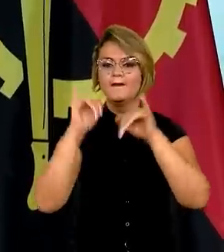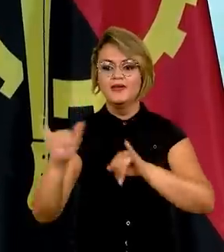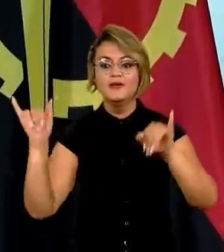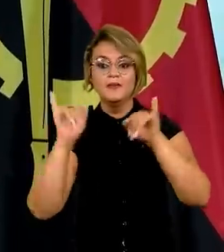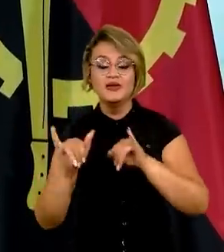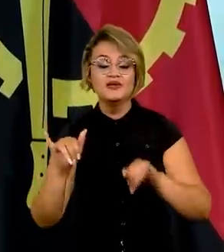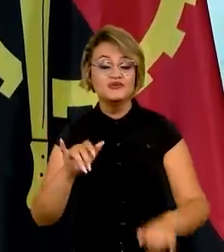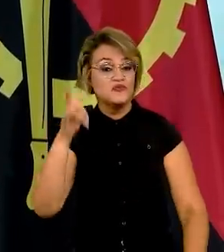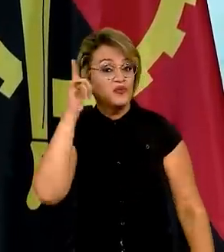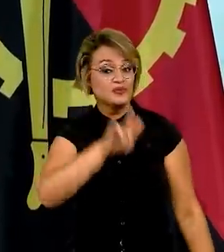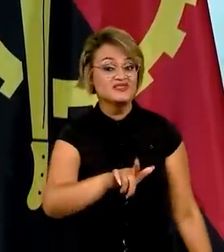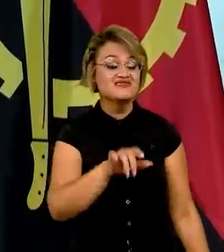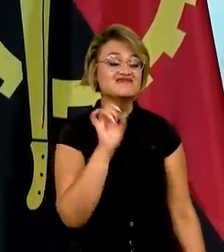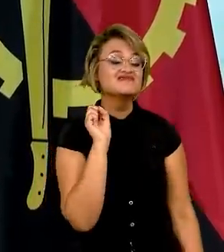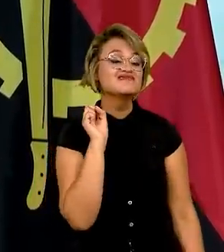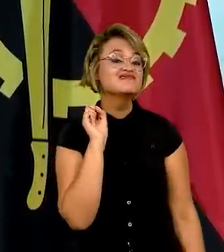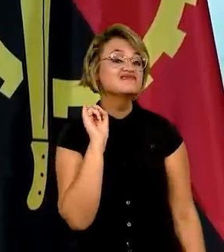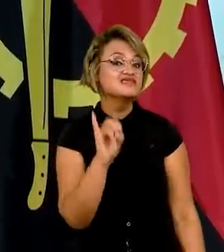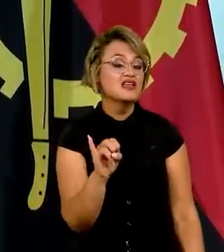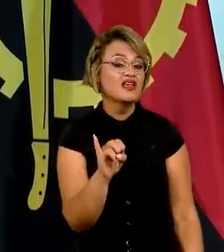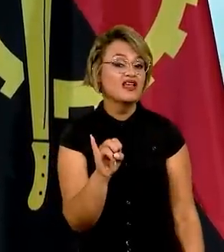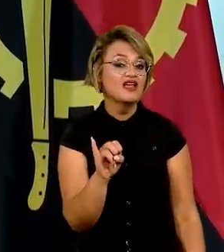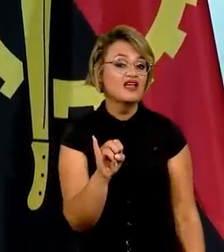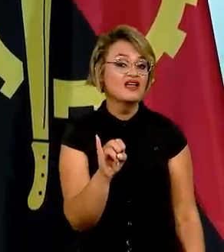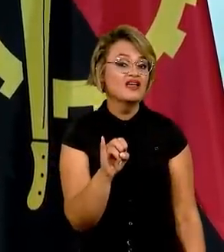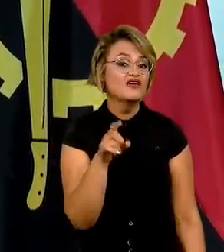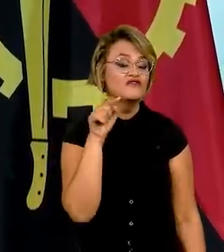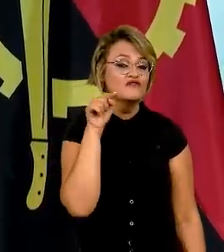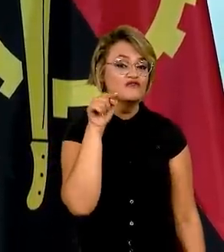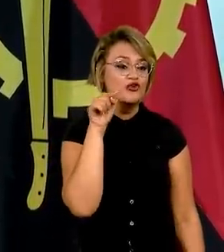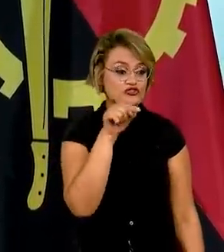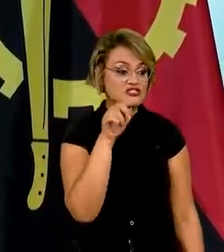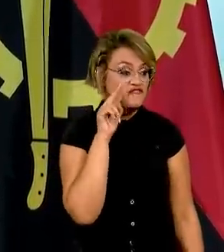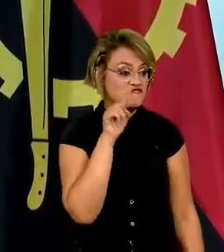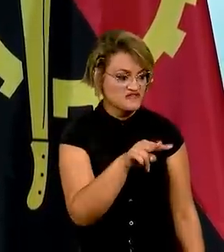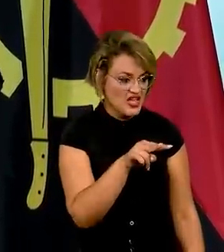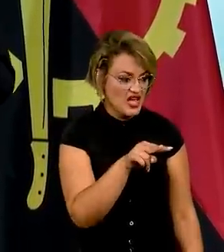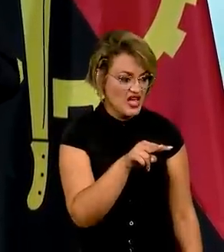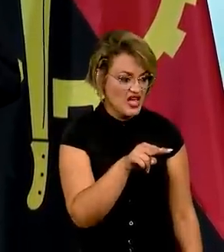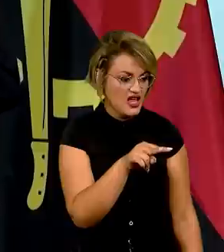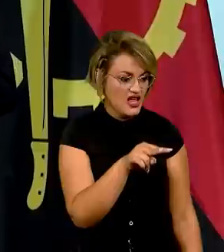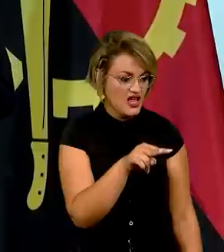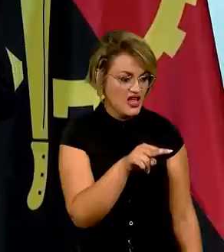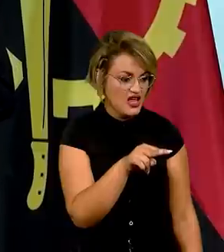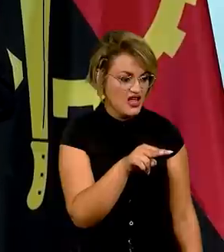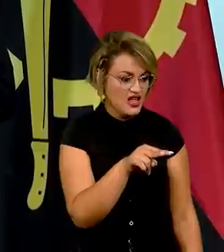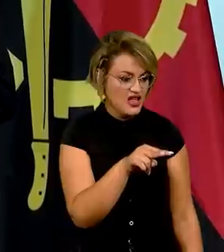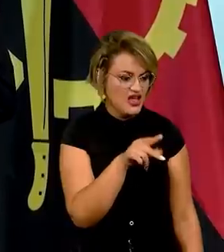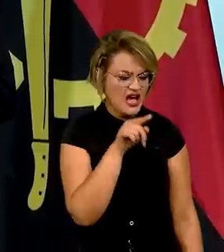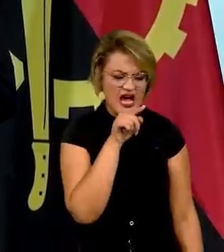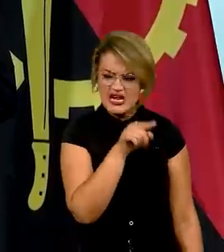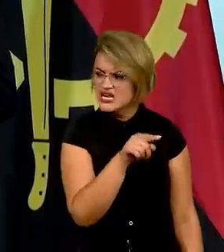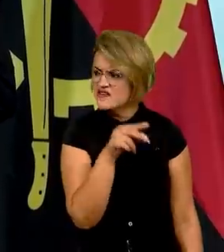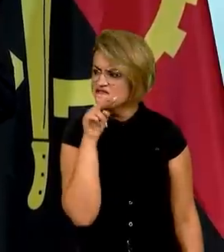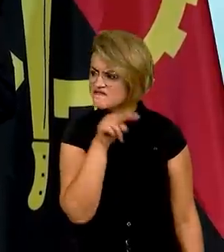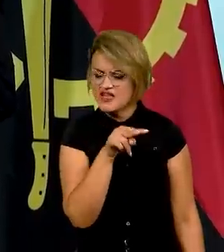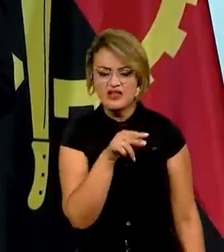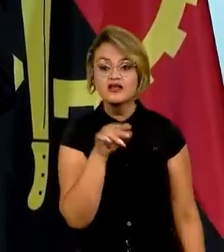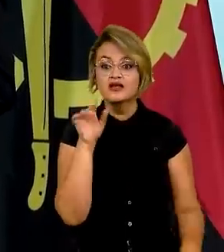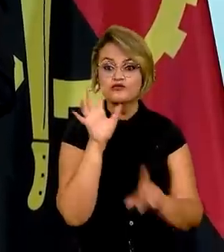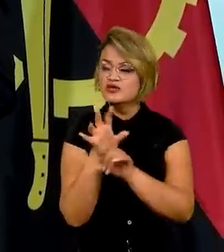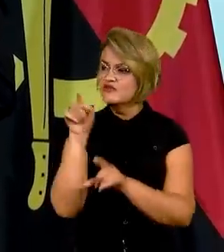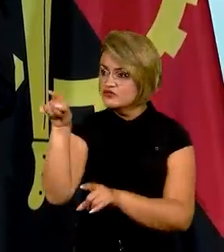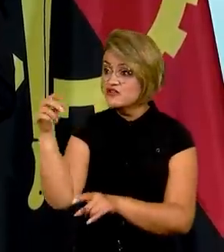só vou conseguir sucesso se eu conseguir fazer você ficar indignado. Se eu conseguir fazer o Mauro ficar indignado.